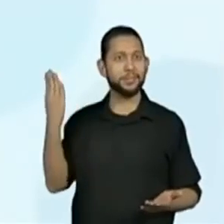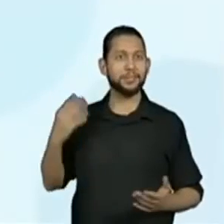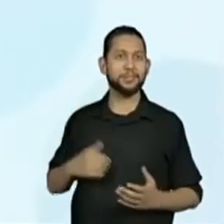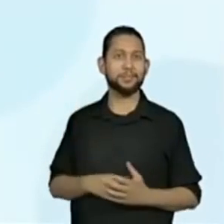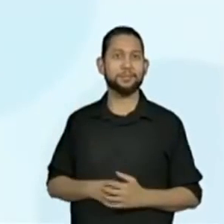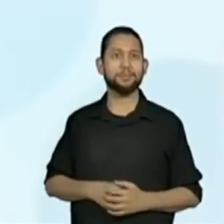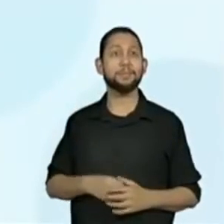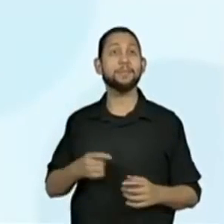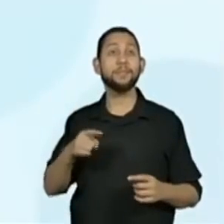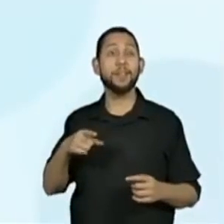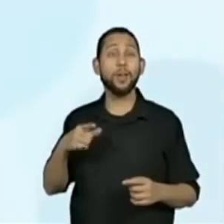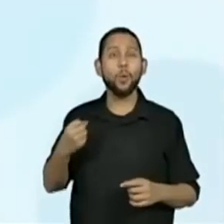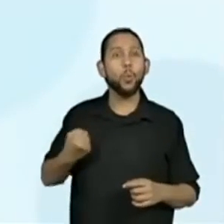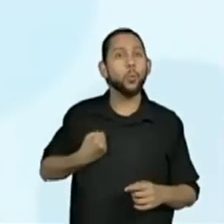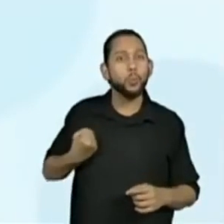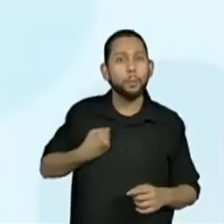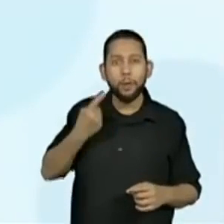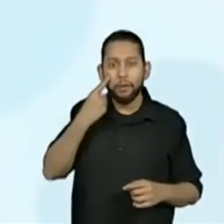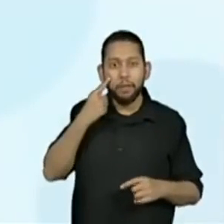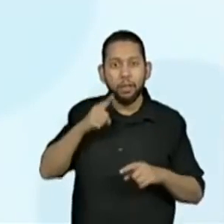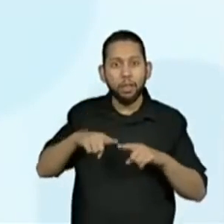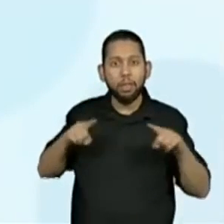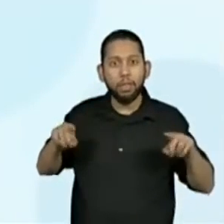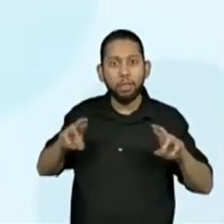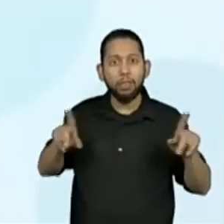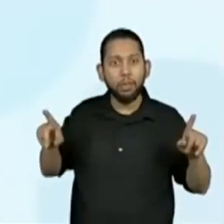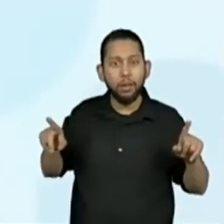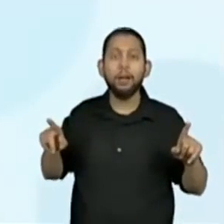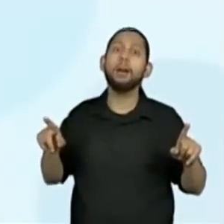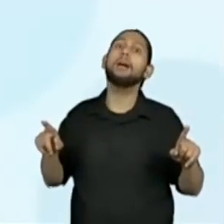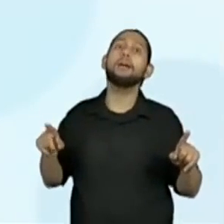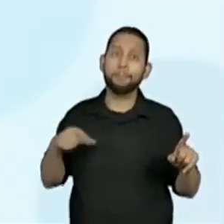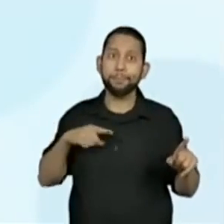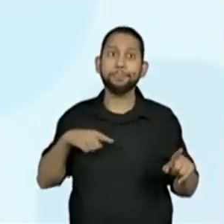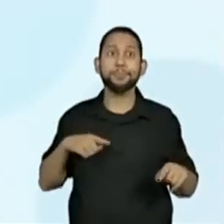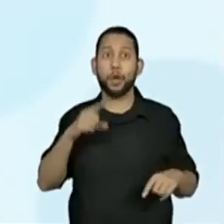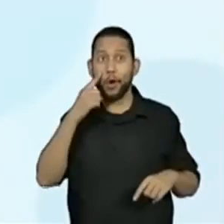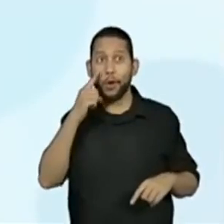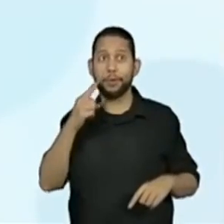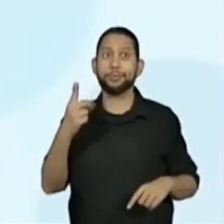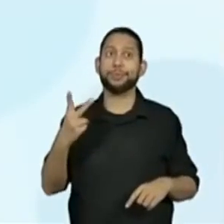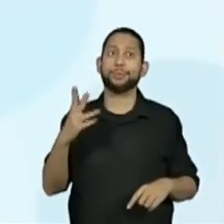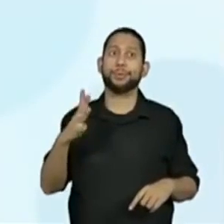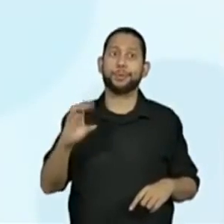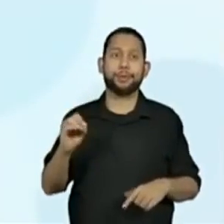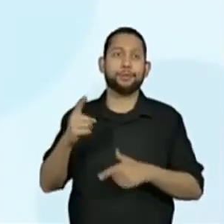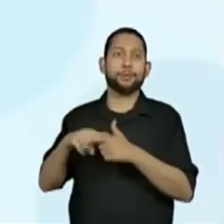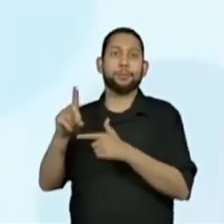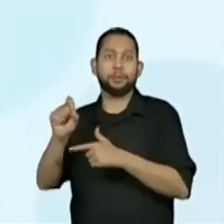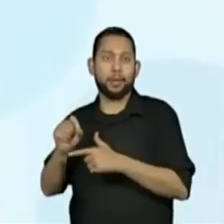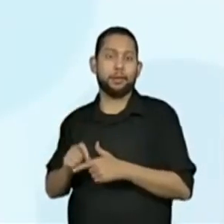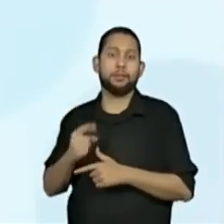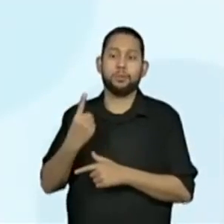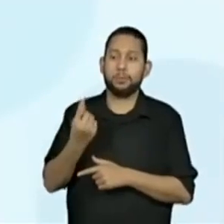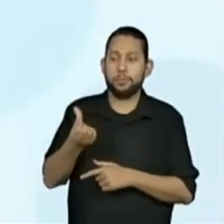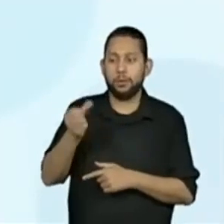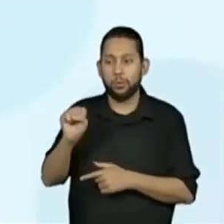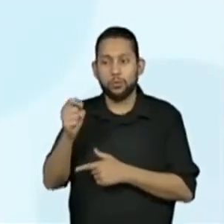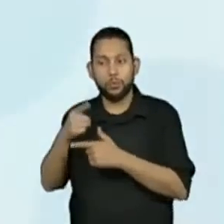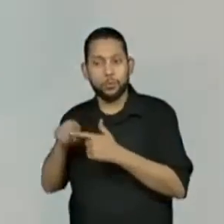Percebam, os números são diferentes. Os divisores são diferentes. E o nosso resultado é